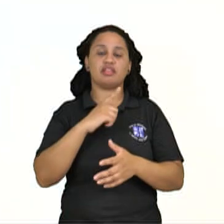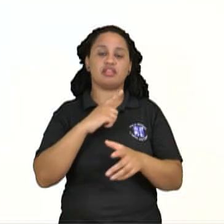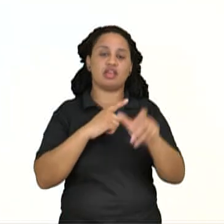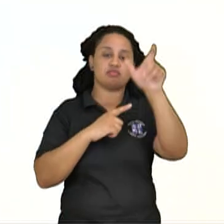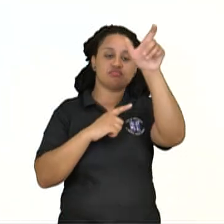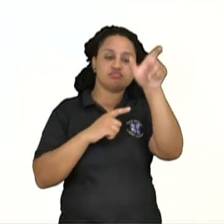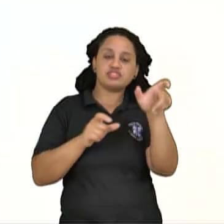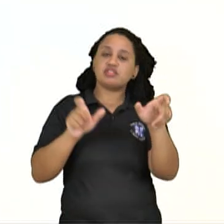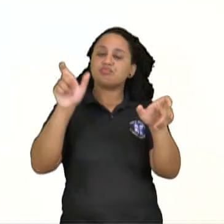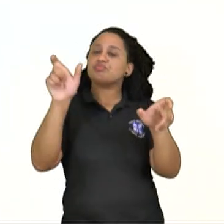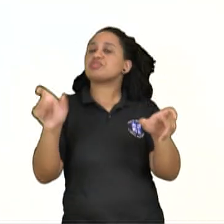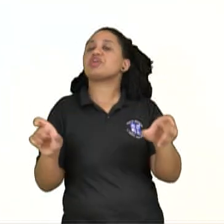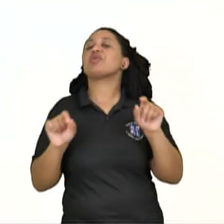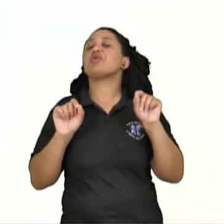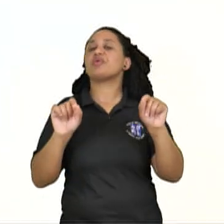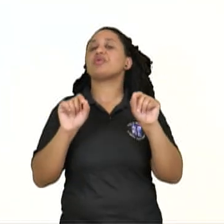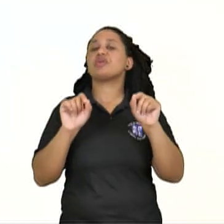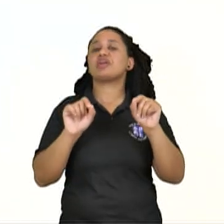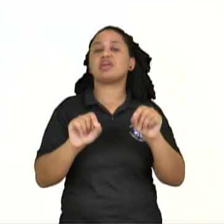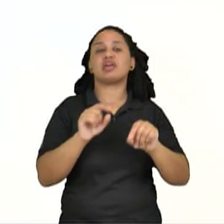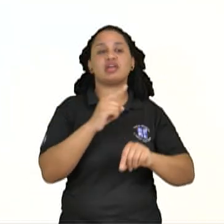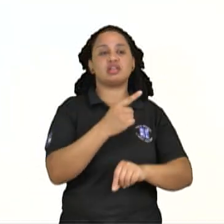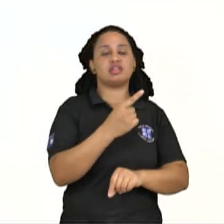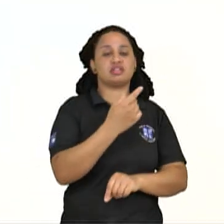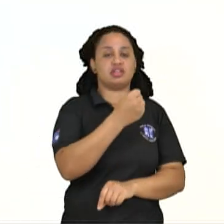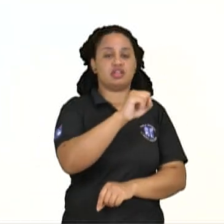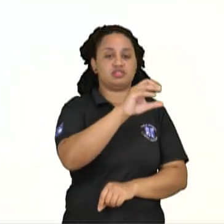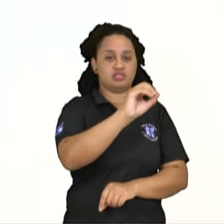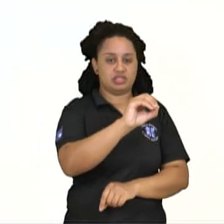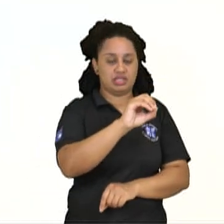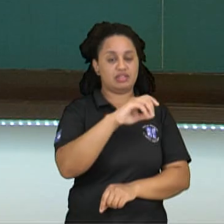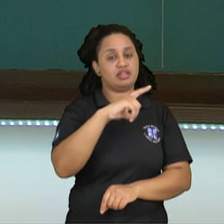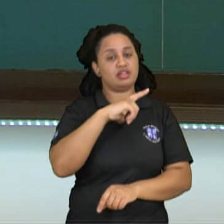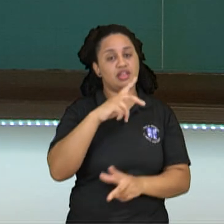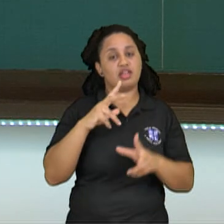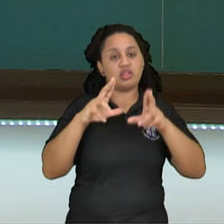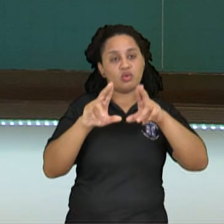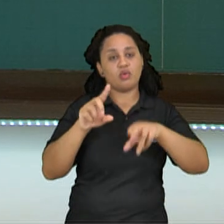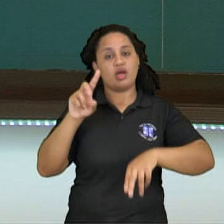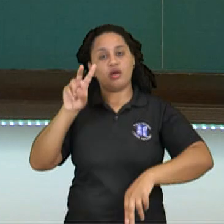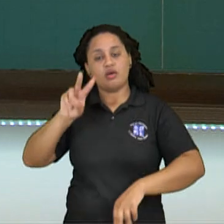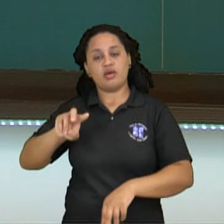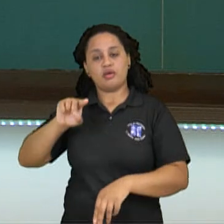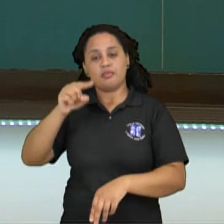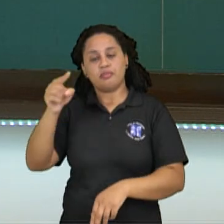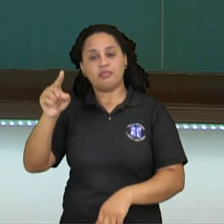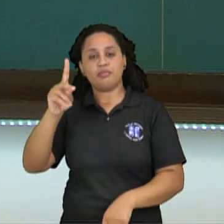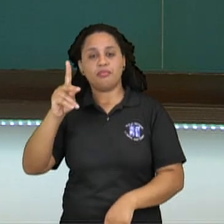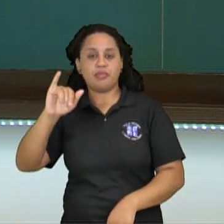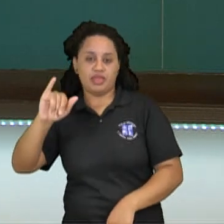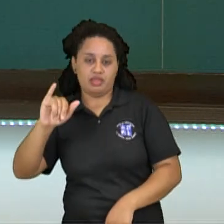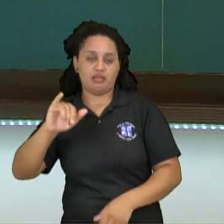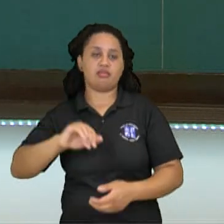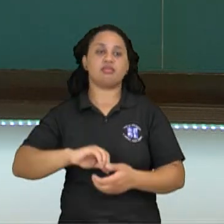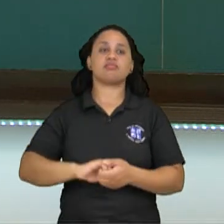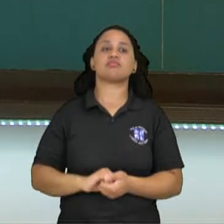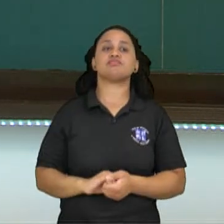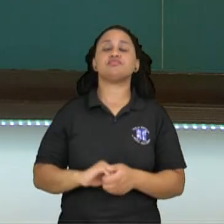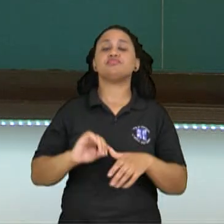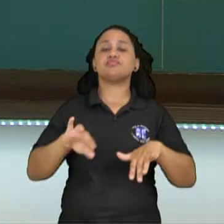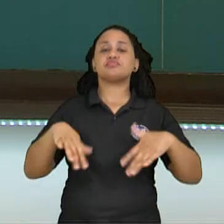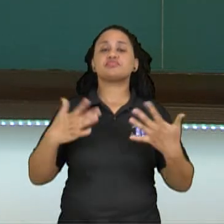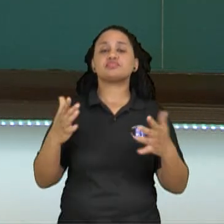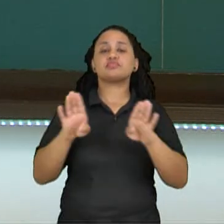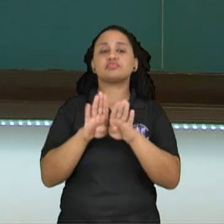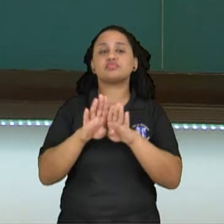indicado que se eu tenho 180 graus, eu tenho pi radianos, para vocês não esquecerem. Então, também vimos aí,